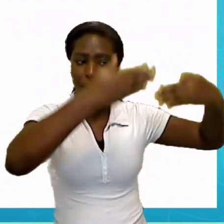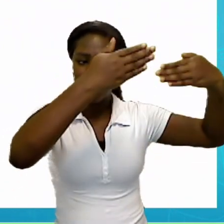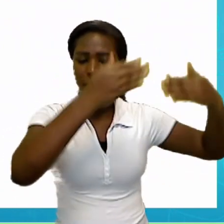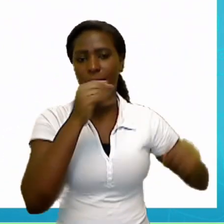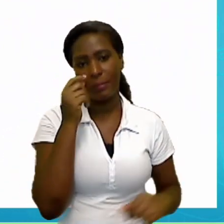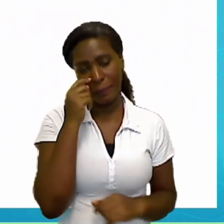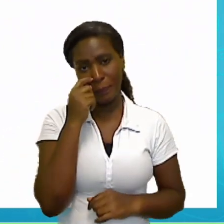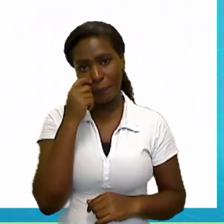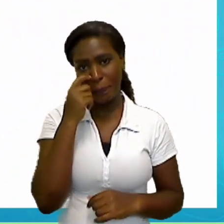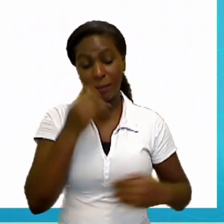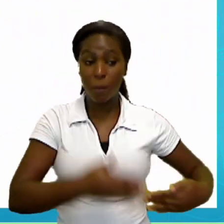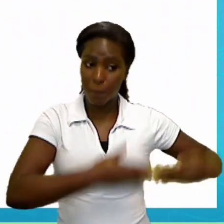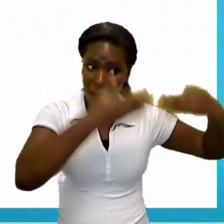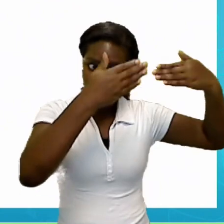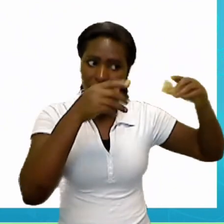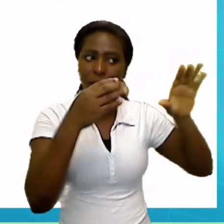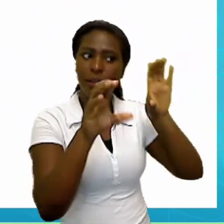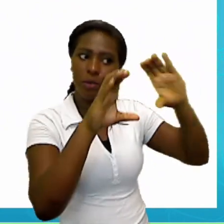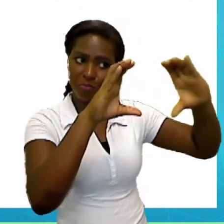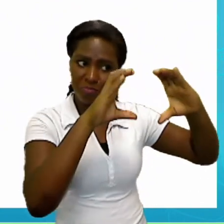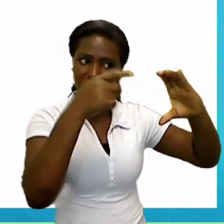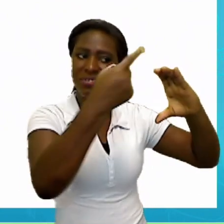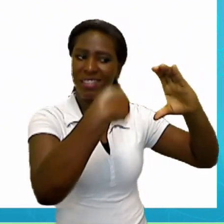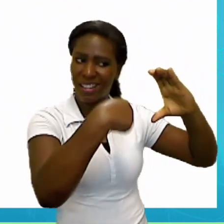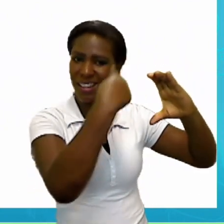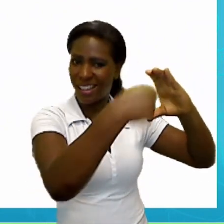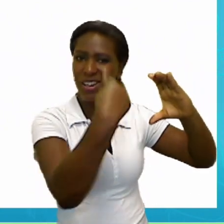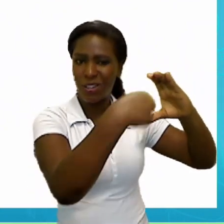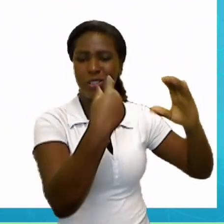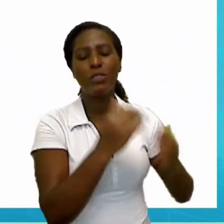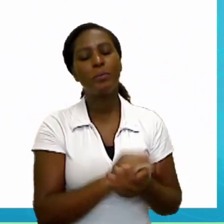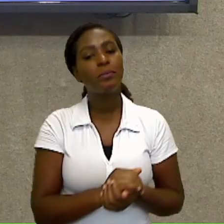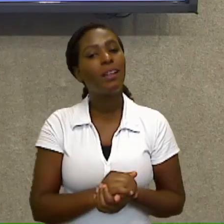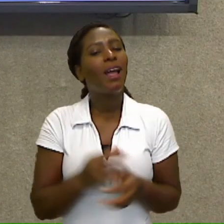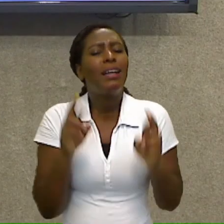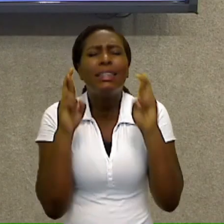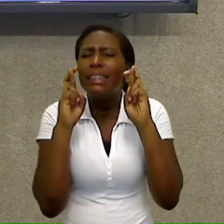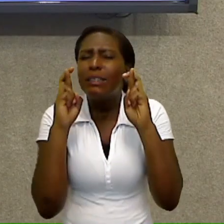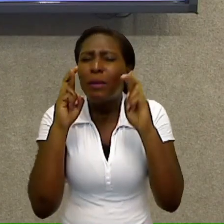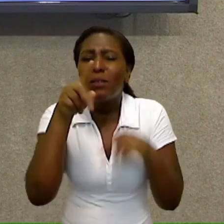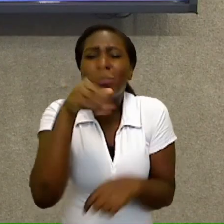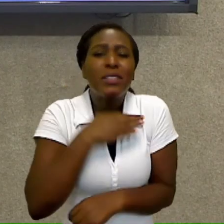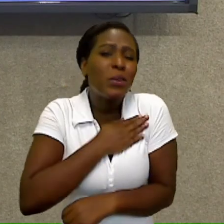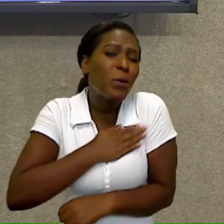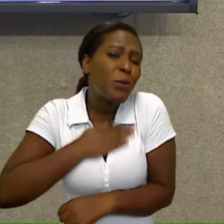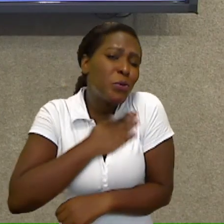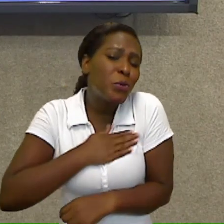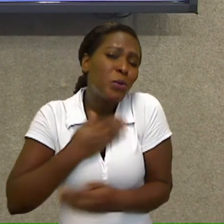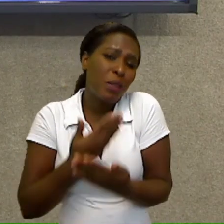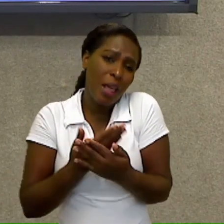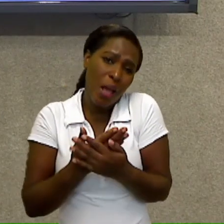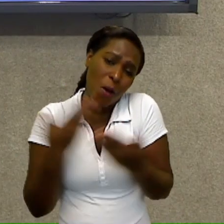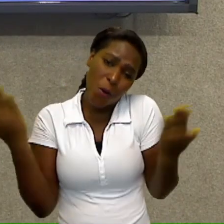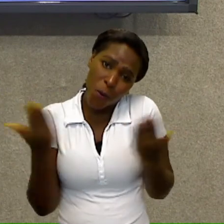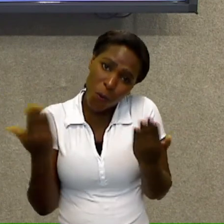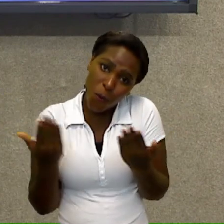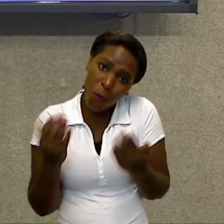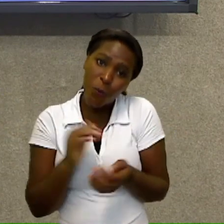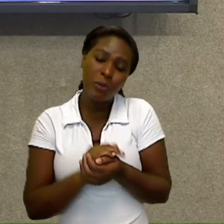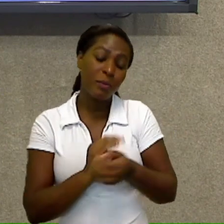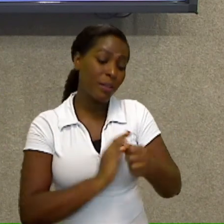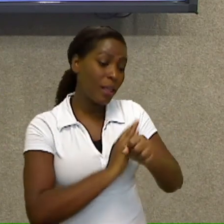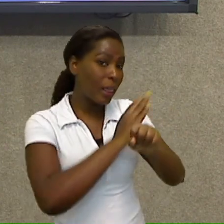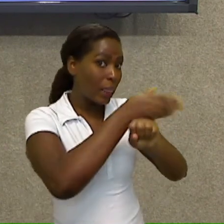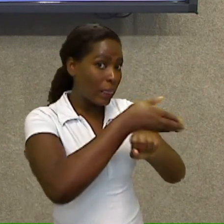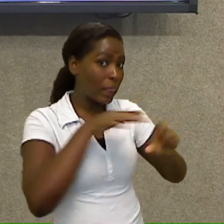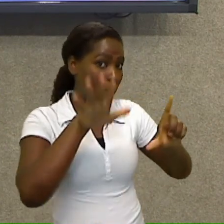Relógio em inglês. Clock. Espero que vocês tenham gostado da nossa aula de hoje. E para acessar as nossas atividades